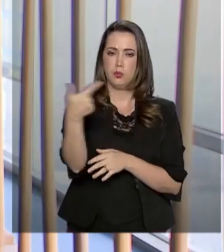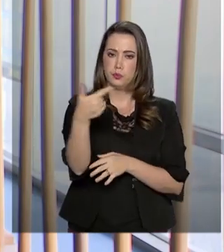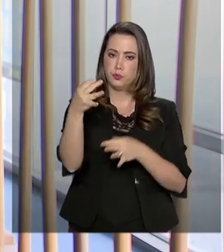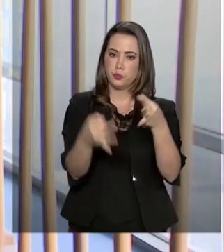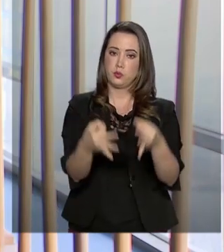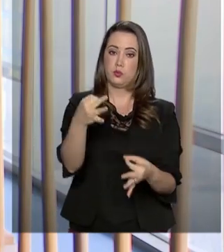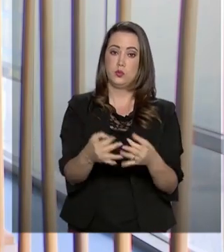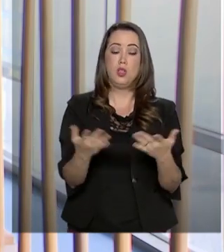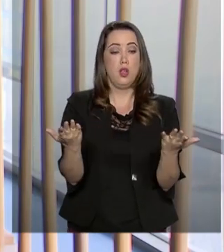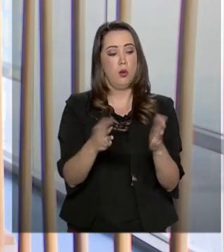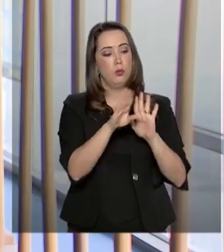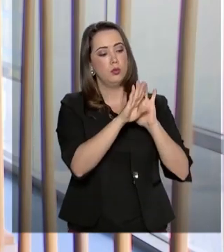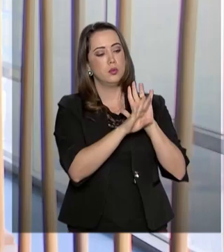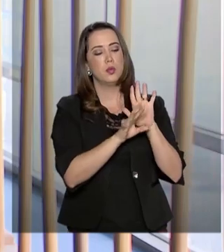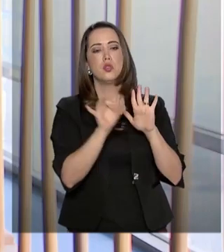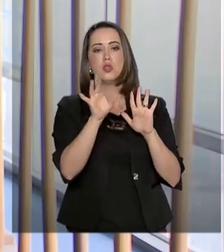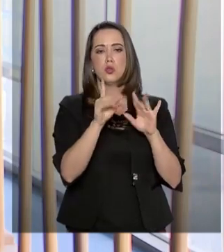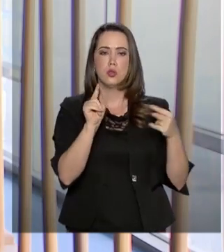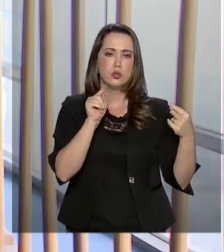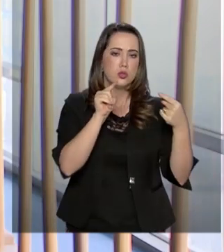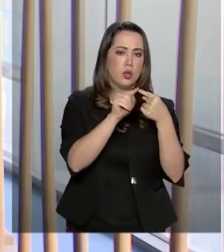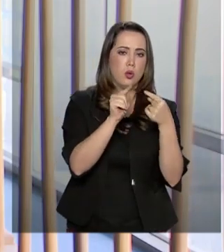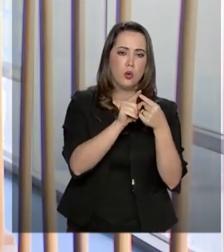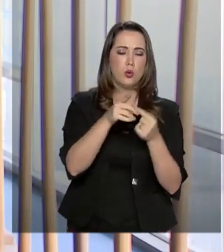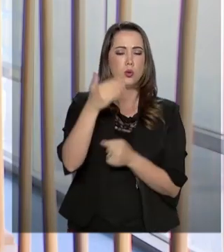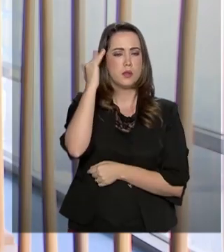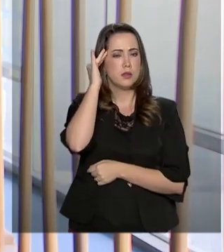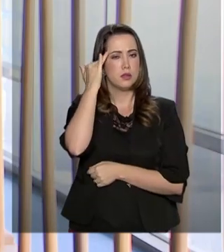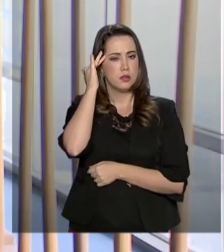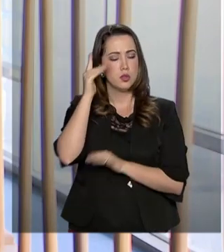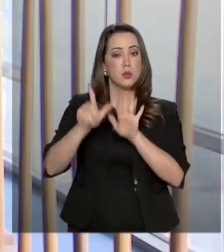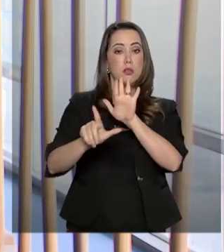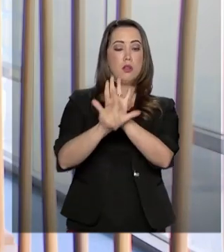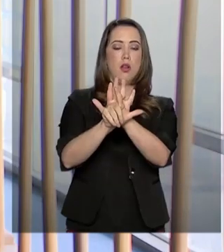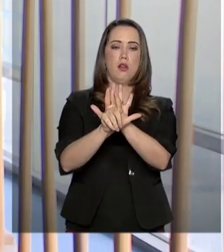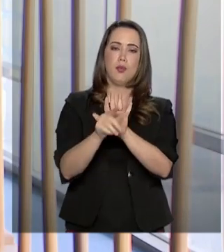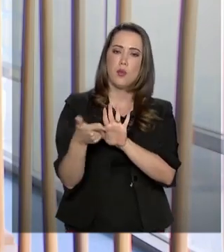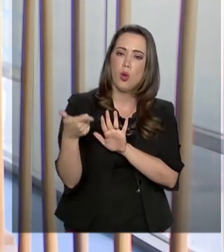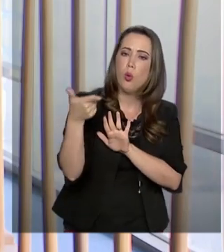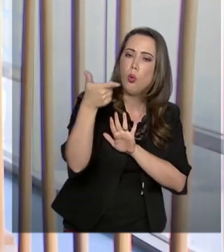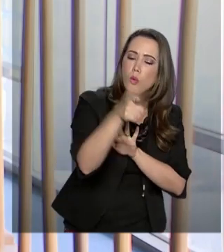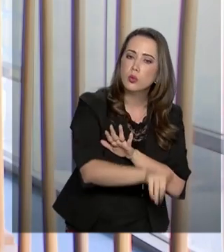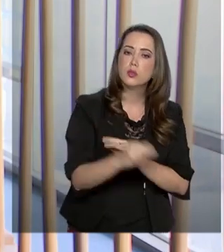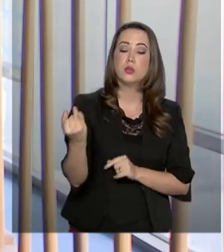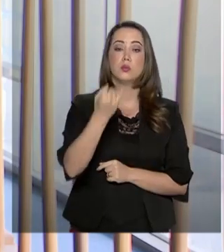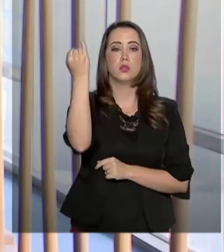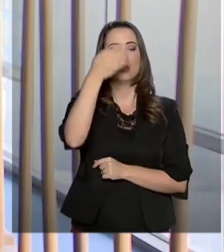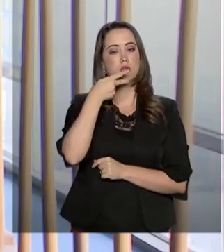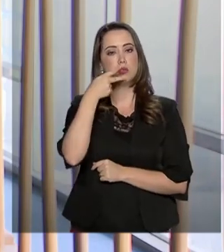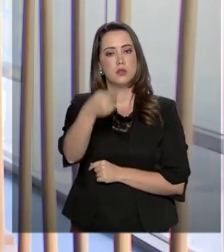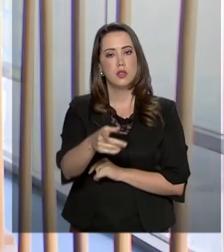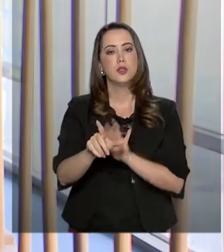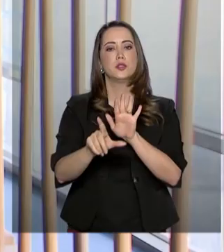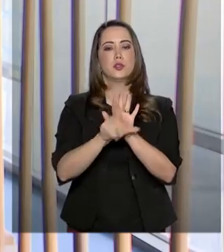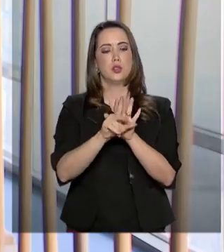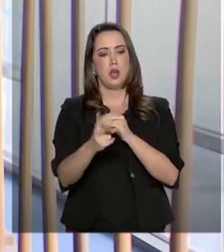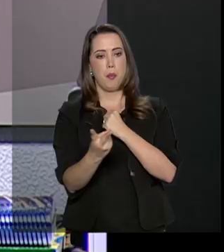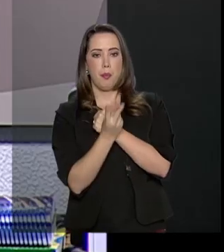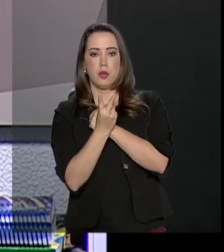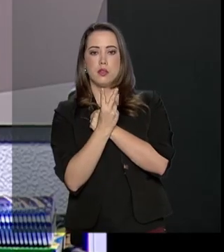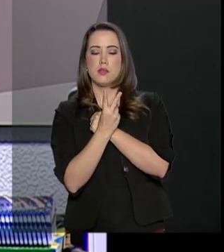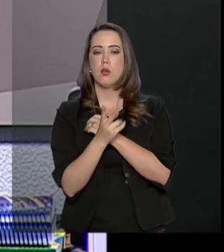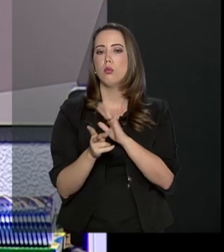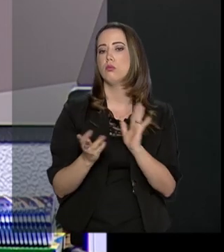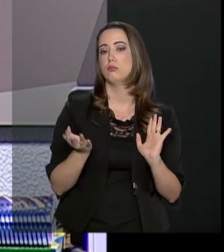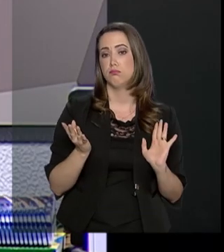apenas consolida esse entendimento na lei. Outro tópico defendido pelo ministro foi o da legítima defesa.